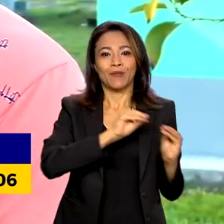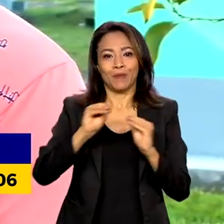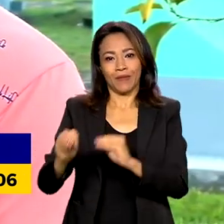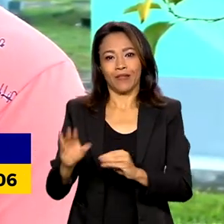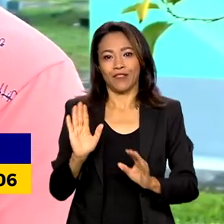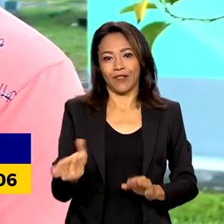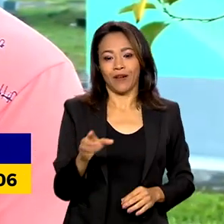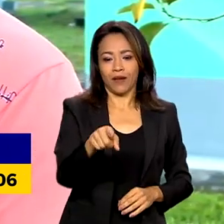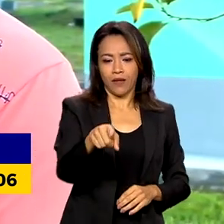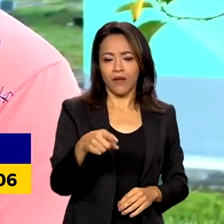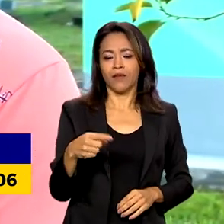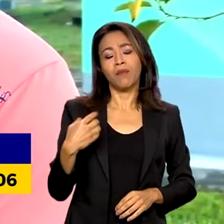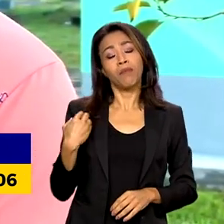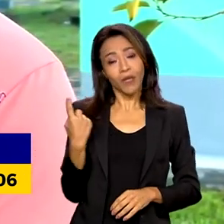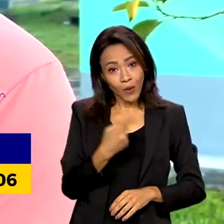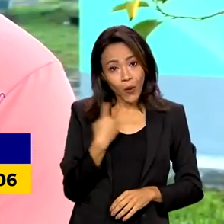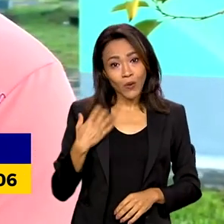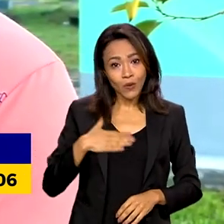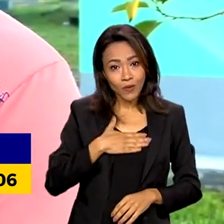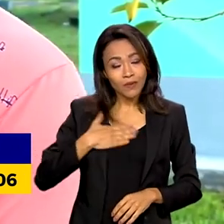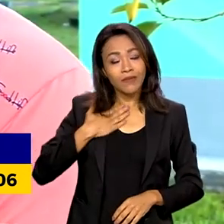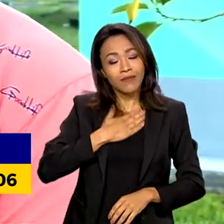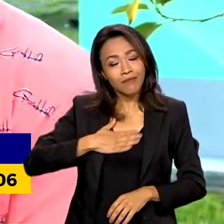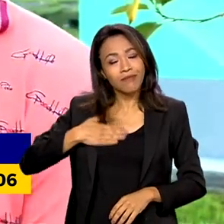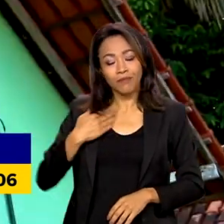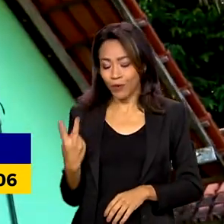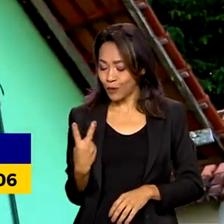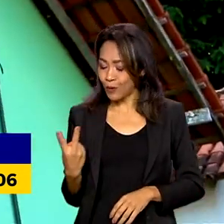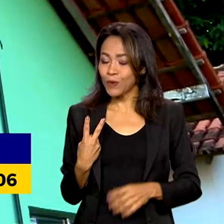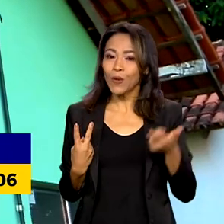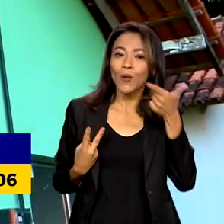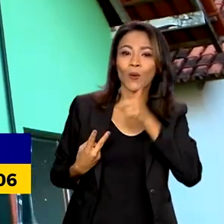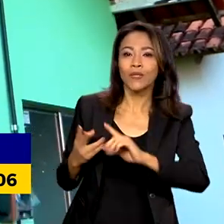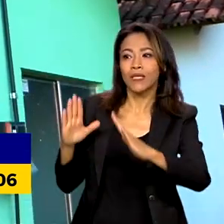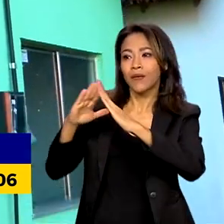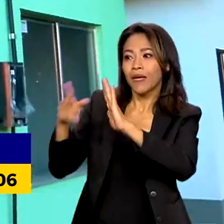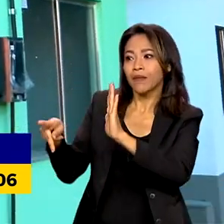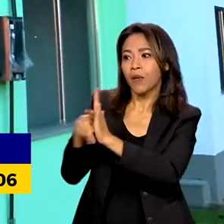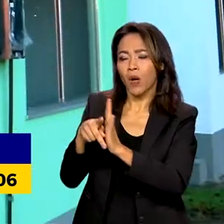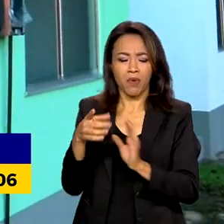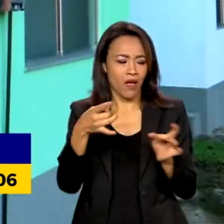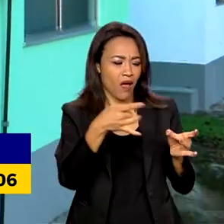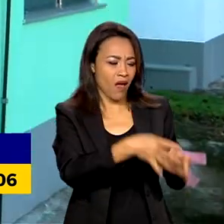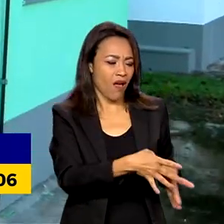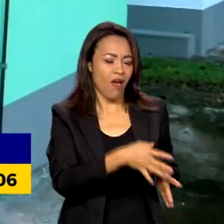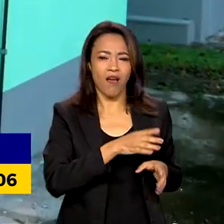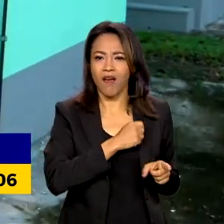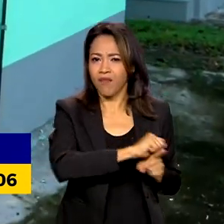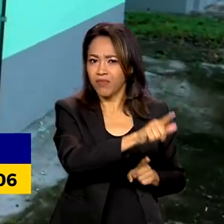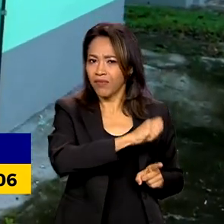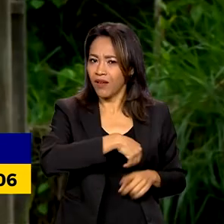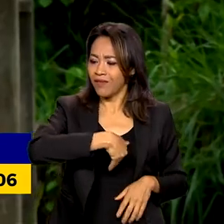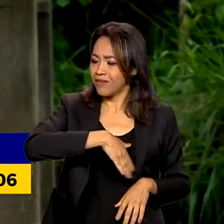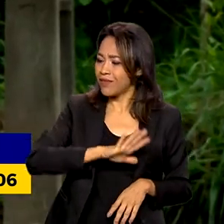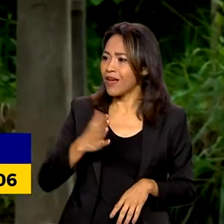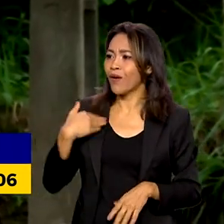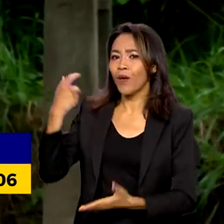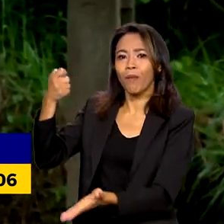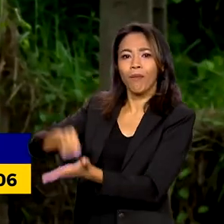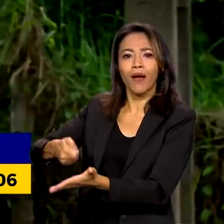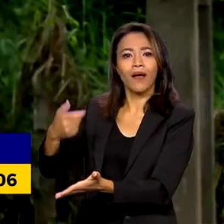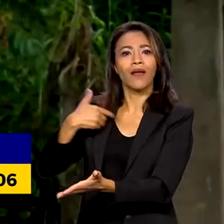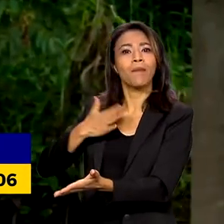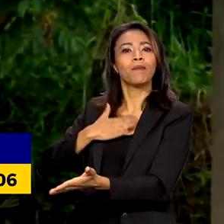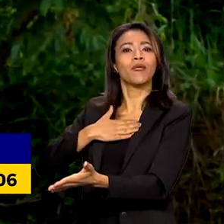gratificante para nós dois, entendeu? Ganhar esta casa tão esperada. Vou sair do aluguel e vou pagar uma coisa que é meu agora. Aqui são